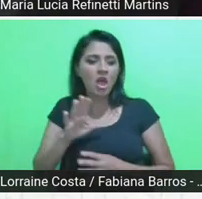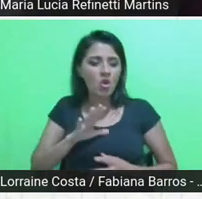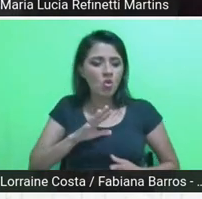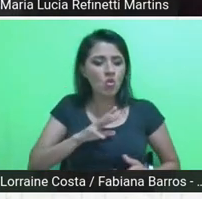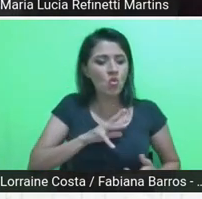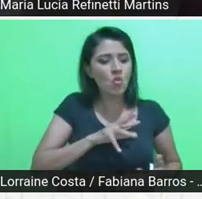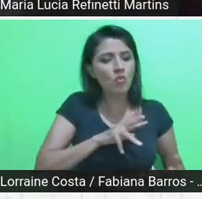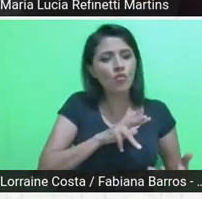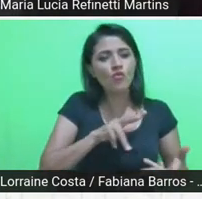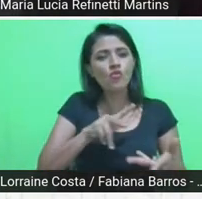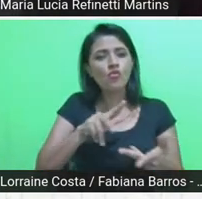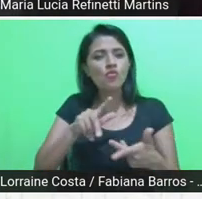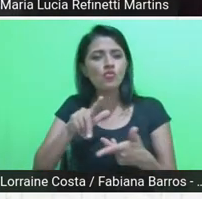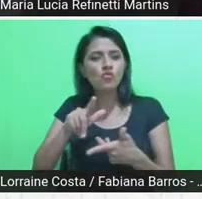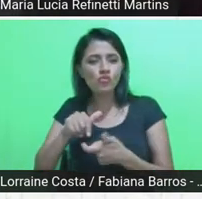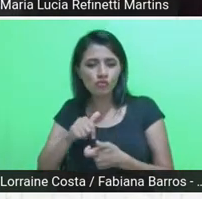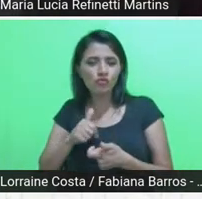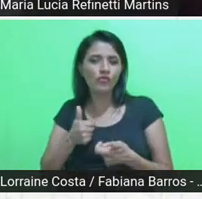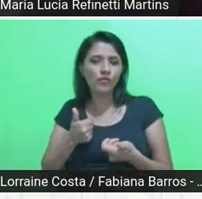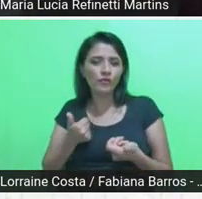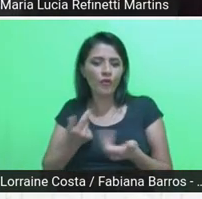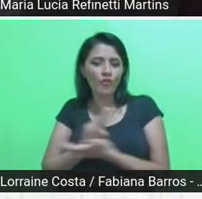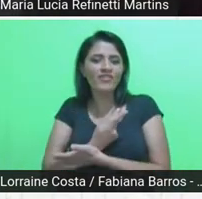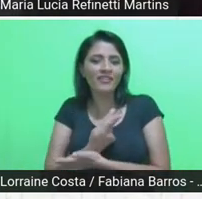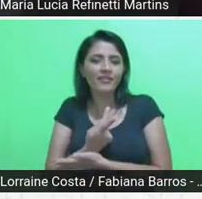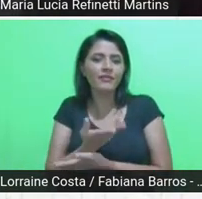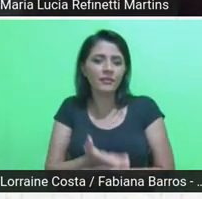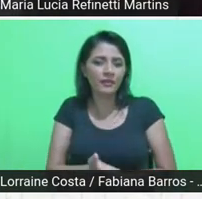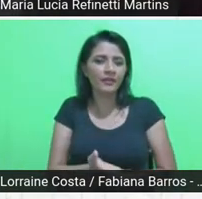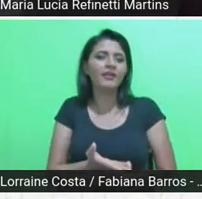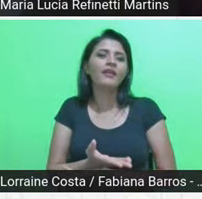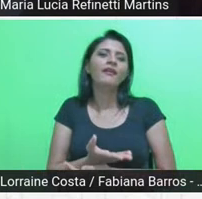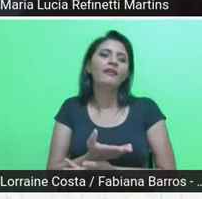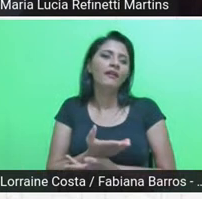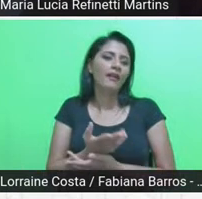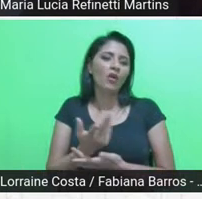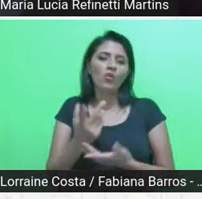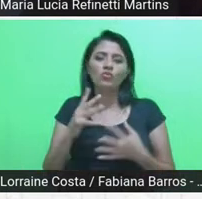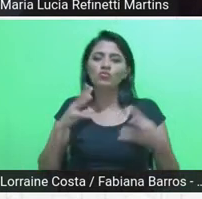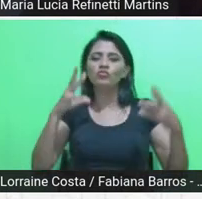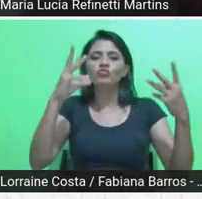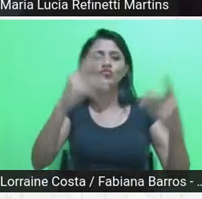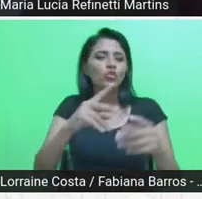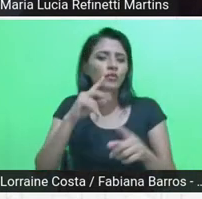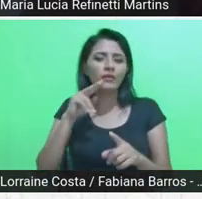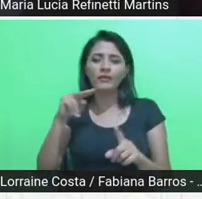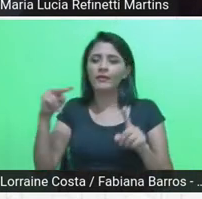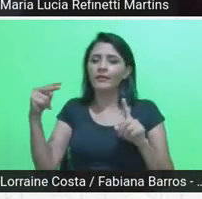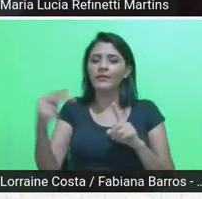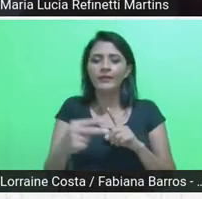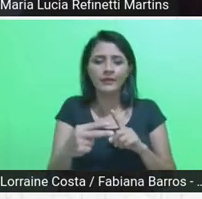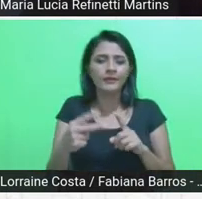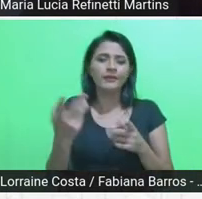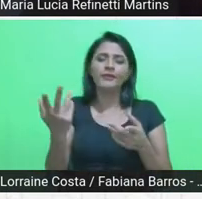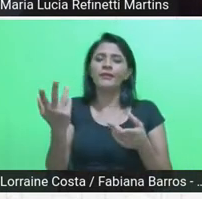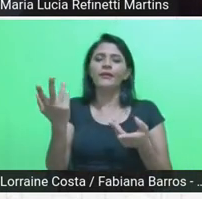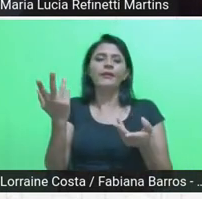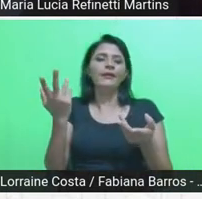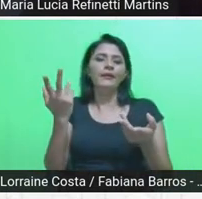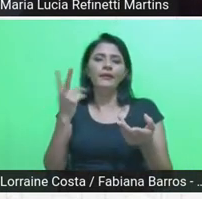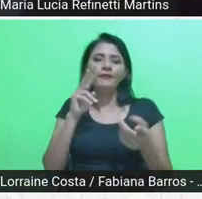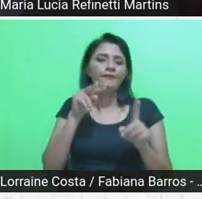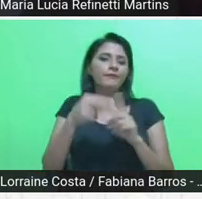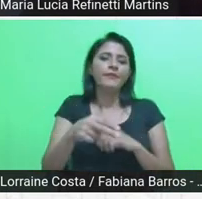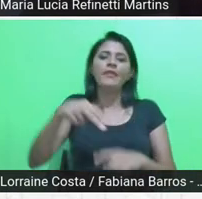com toda essa versão neoliberal onde